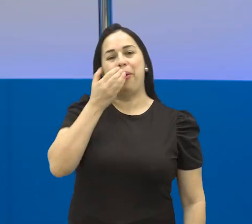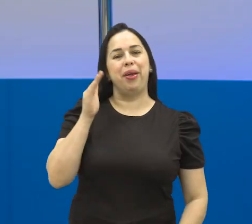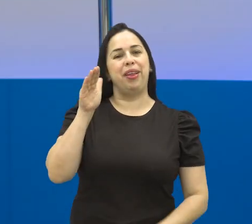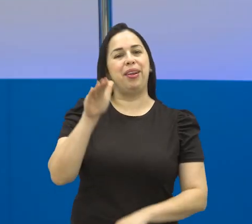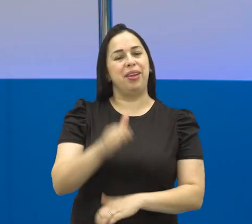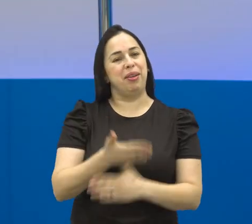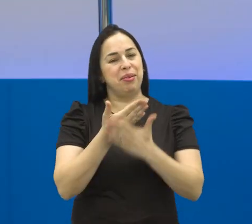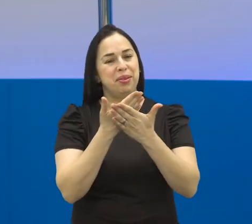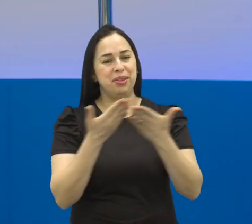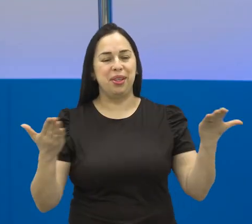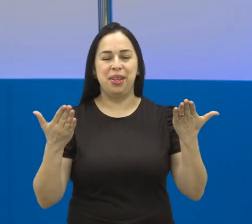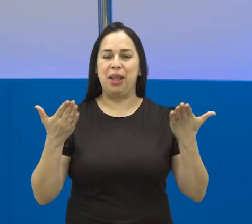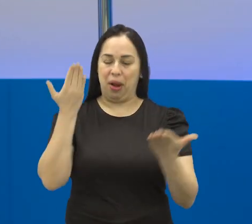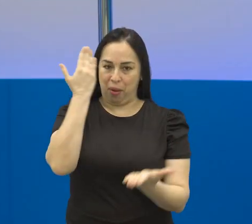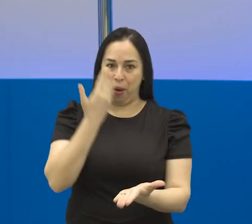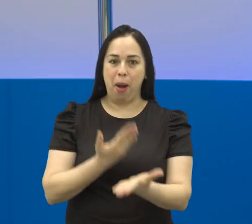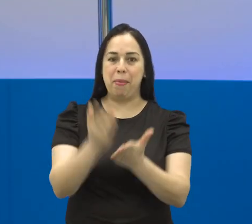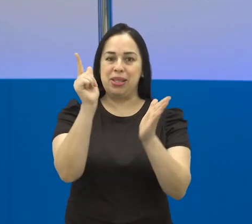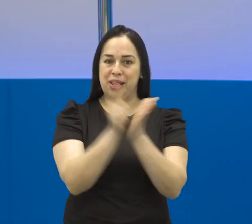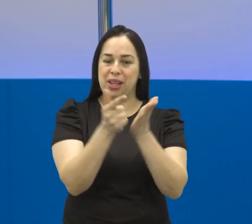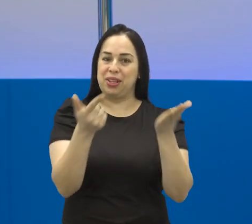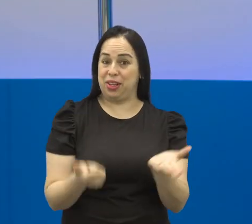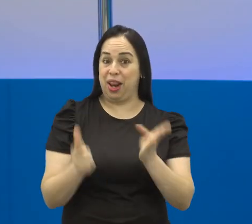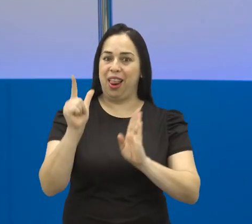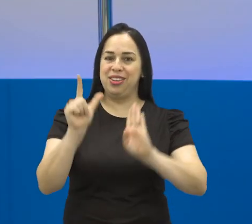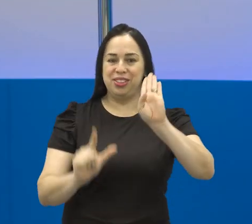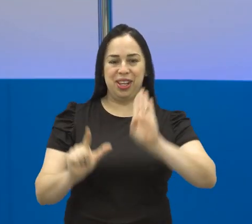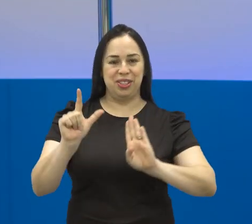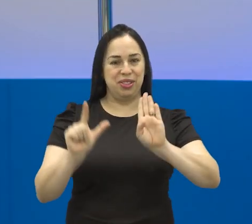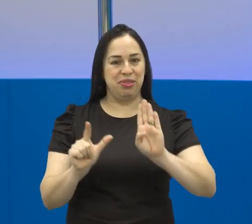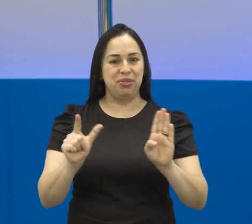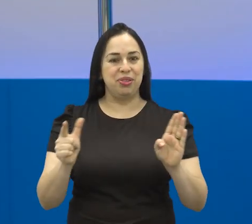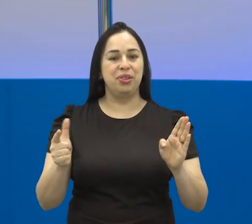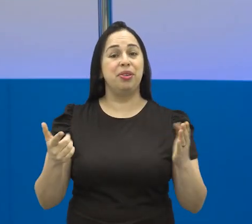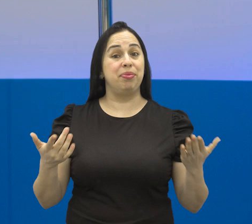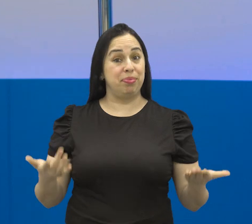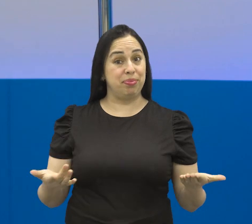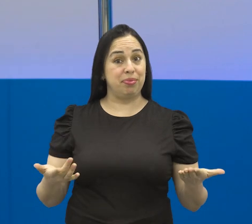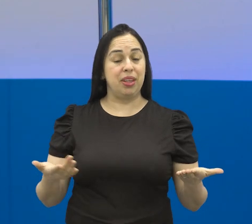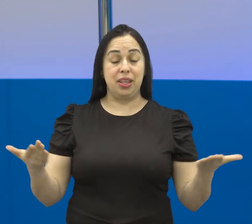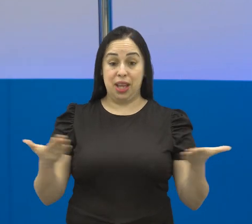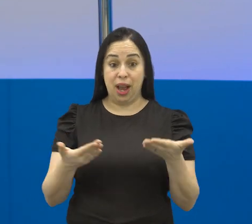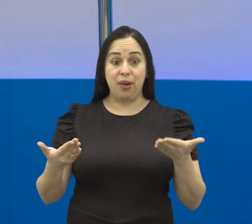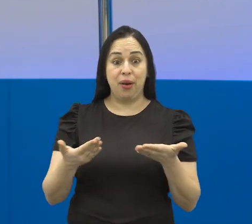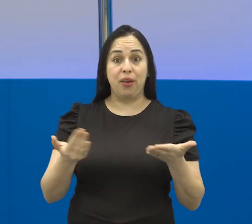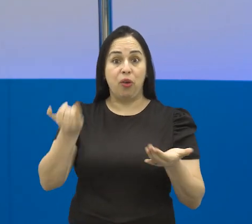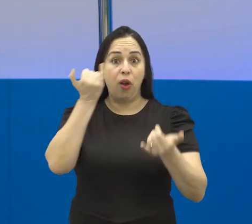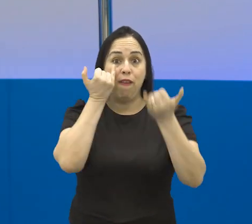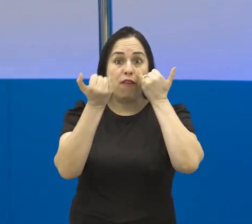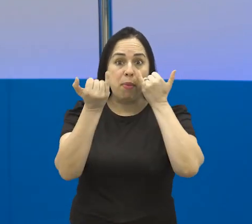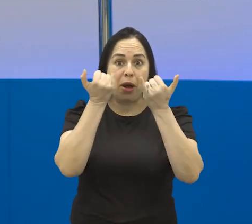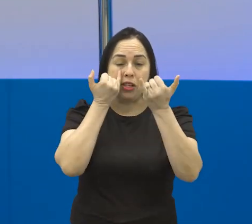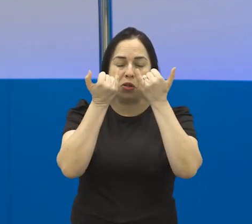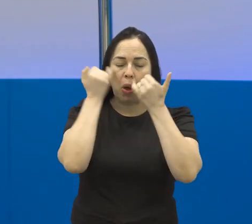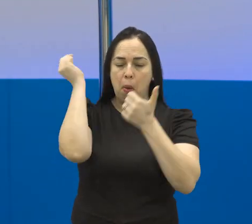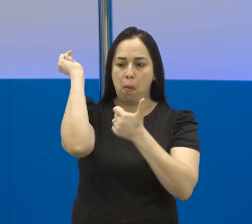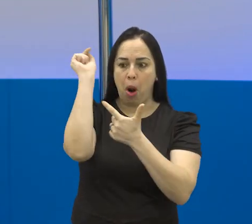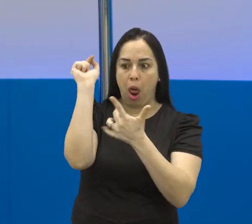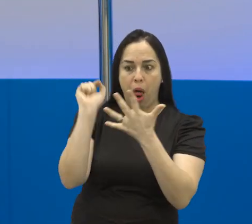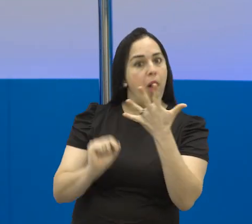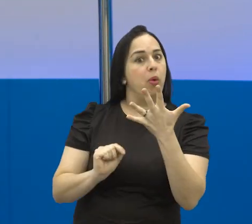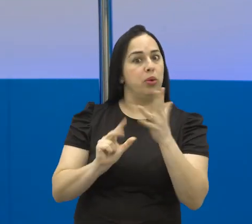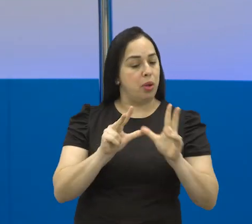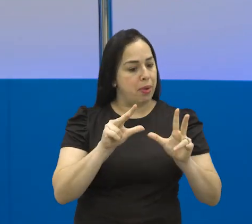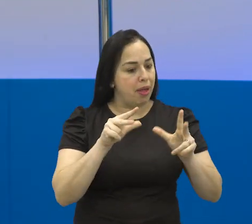Muito boa tarde pra você, no ar mais uma edição do Boletim Legislativo. A partir de agora, seguimos juntos com